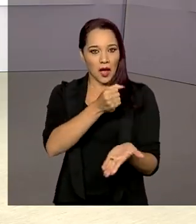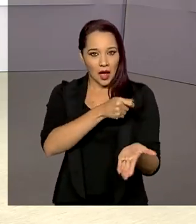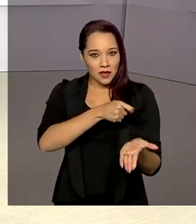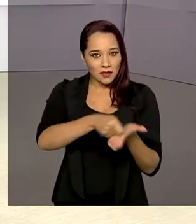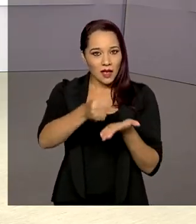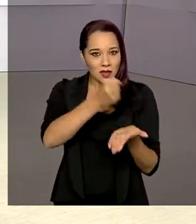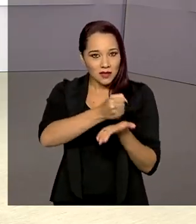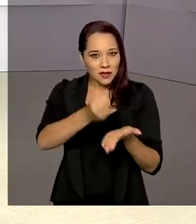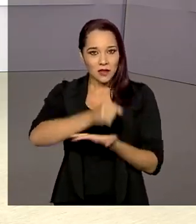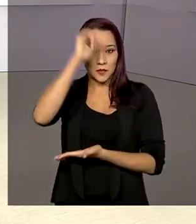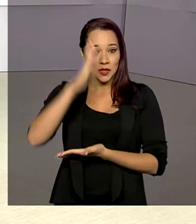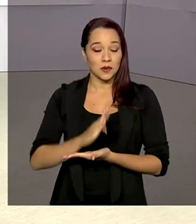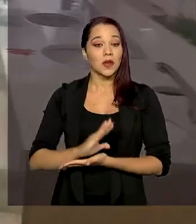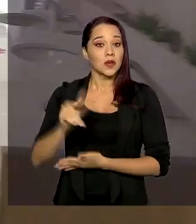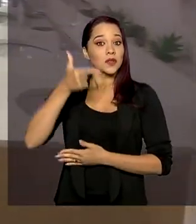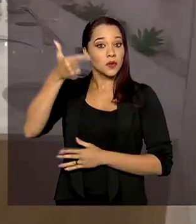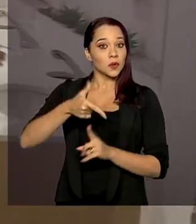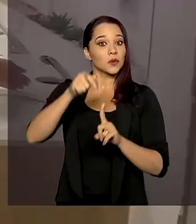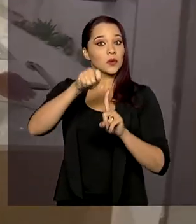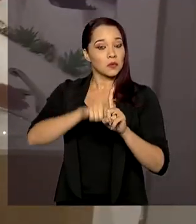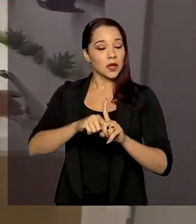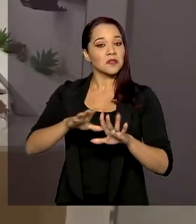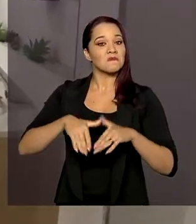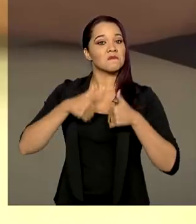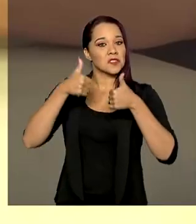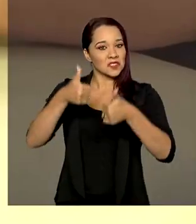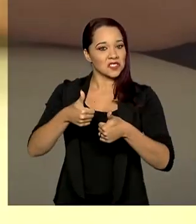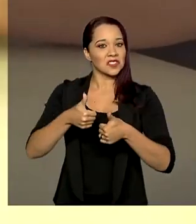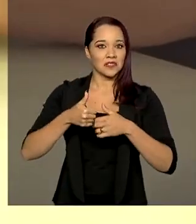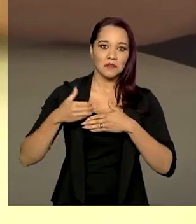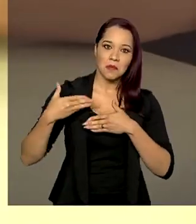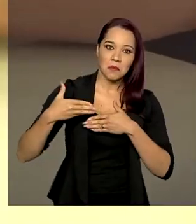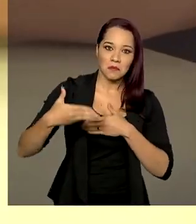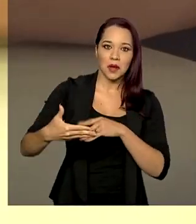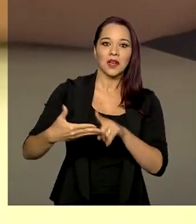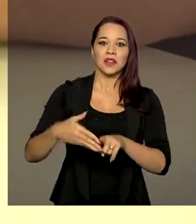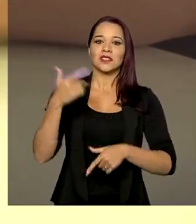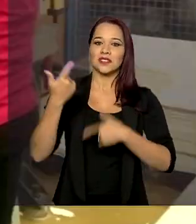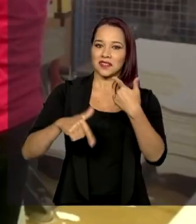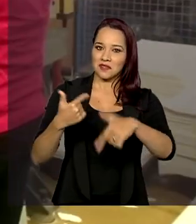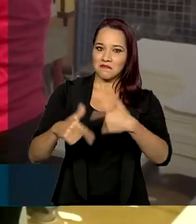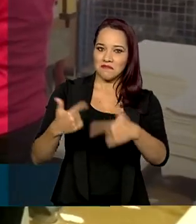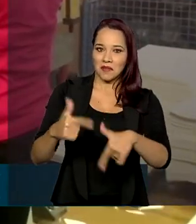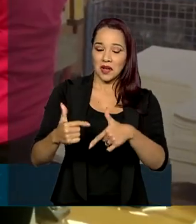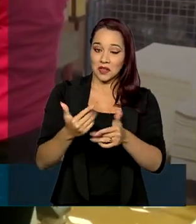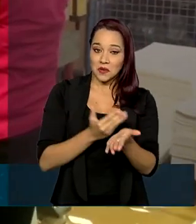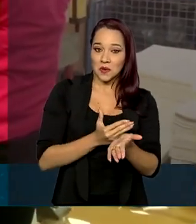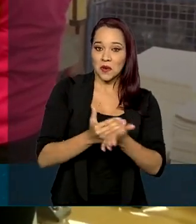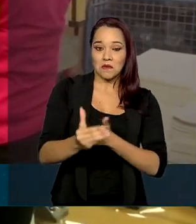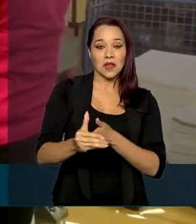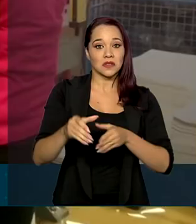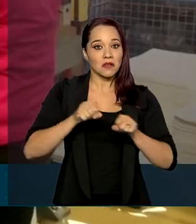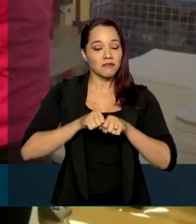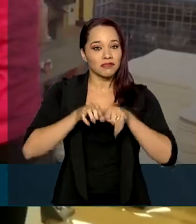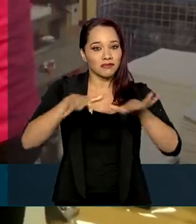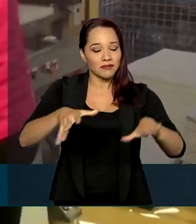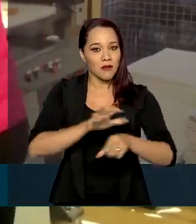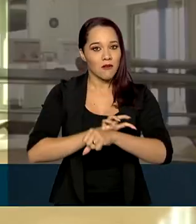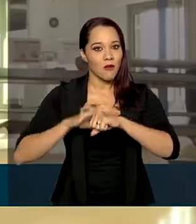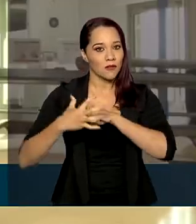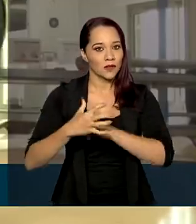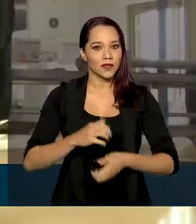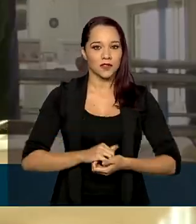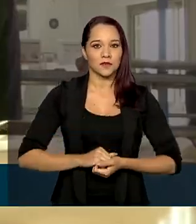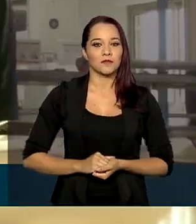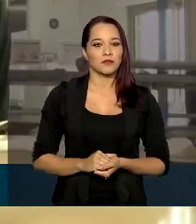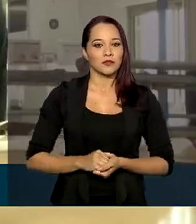todo o país. É o segundo mês positivo, consecutivo, na geração de empregos desde o início da pandemia de Covid-19